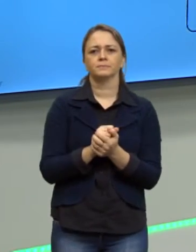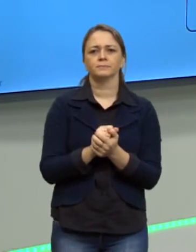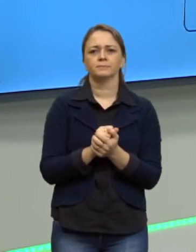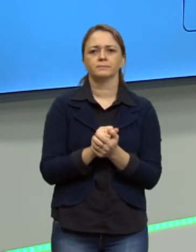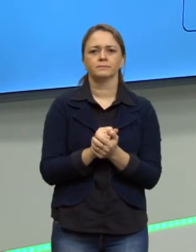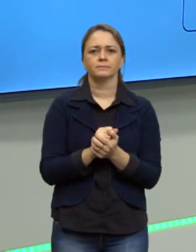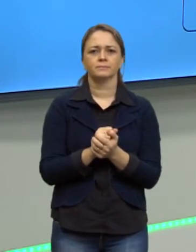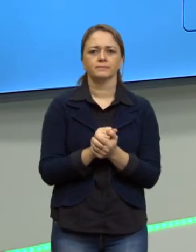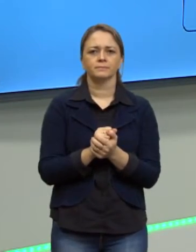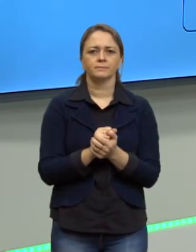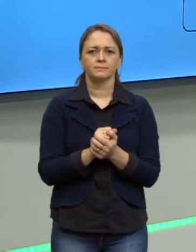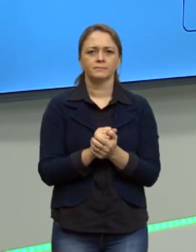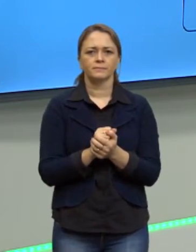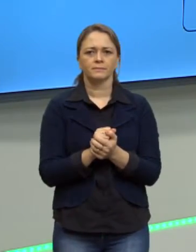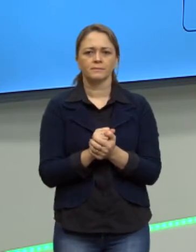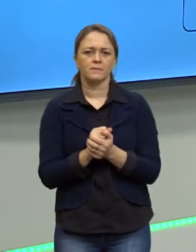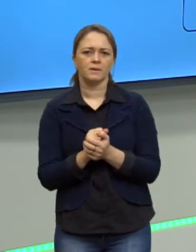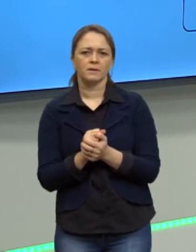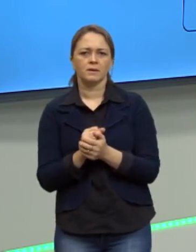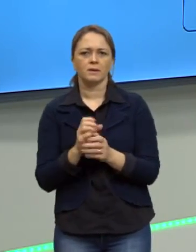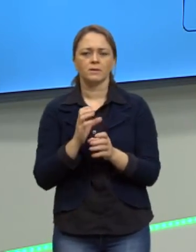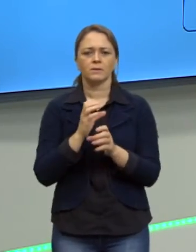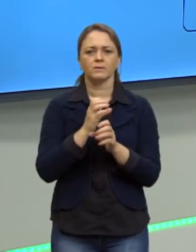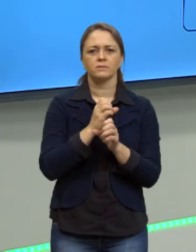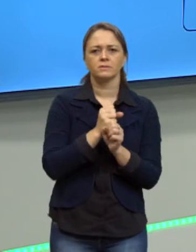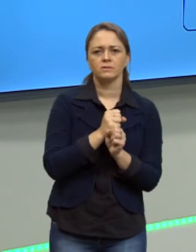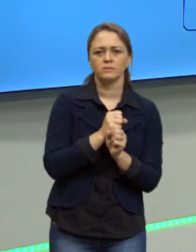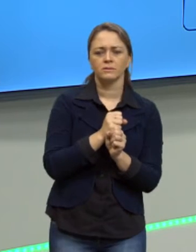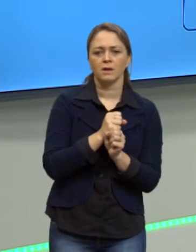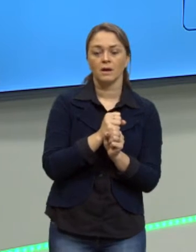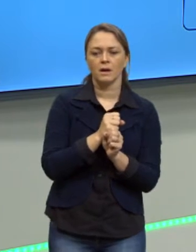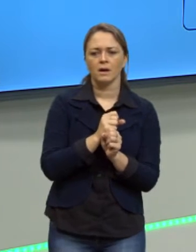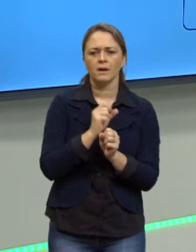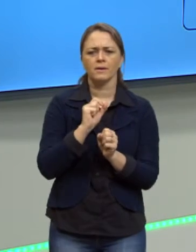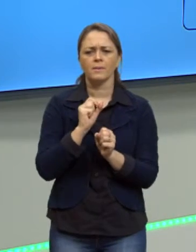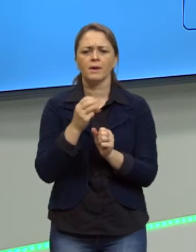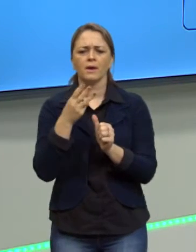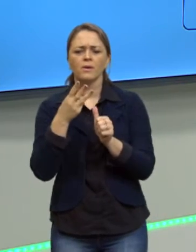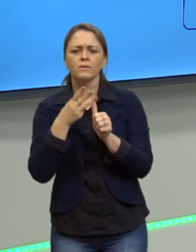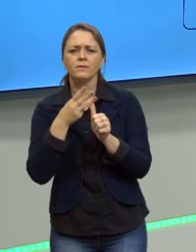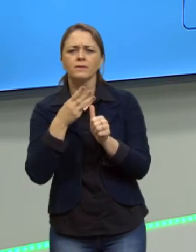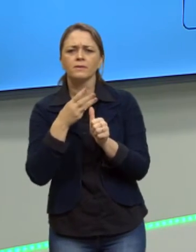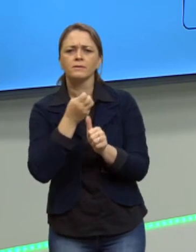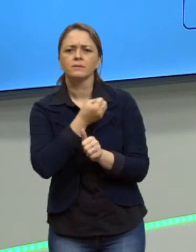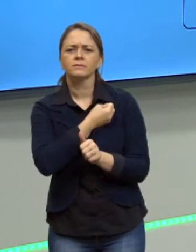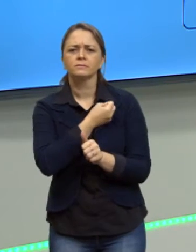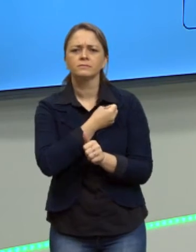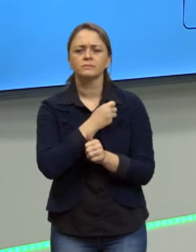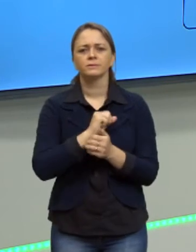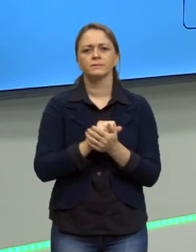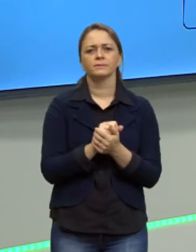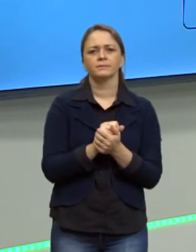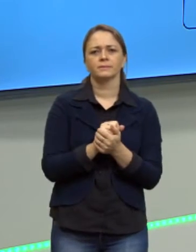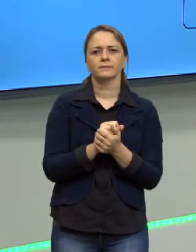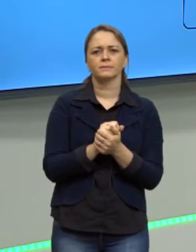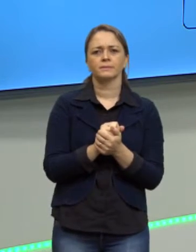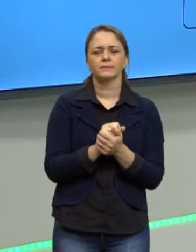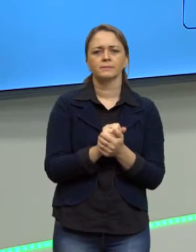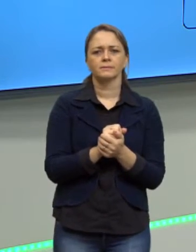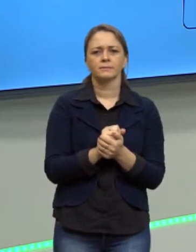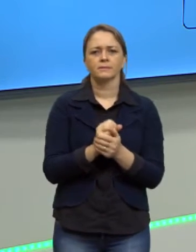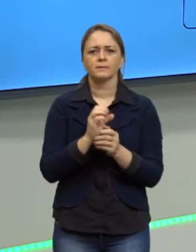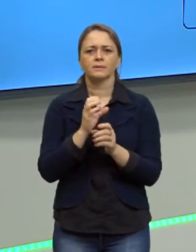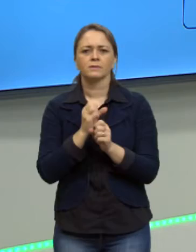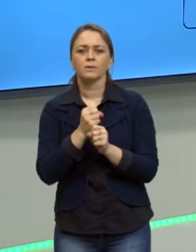Ó, quero adicionar, eu tenho o primeiro termo e eu quero saber quem é o terceiro aqui. Então, para eu chegar no terceiro, eu somo